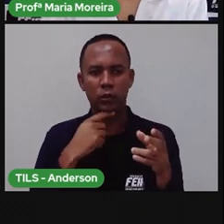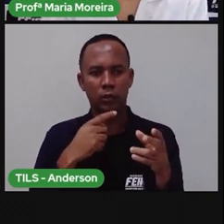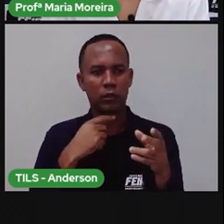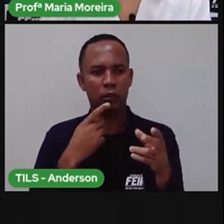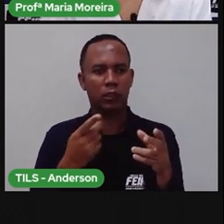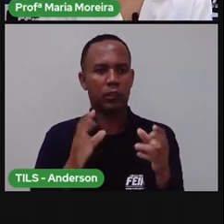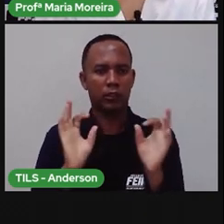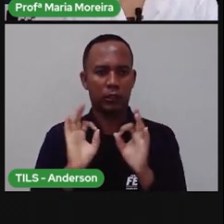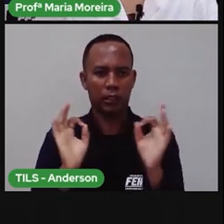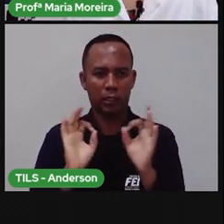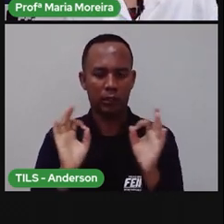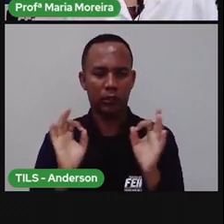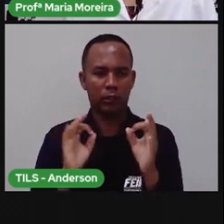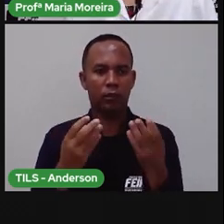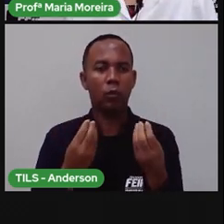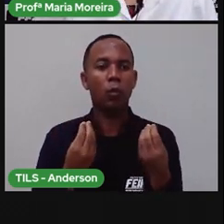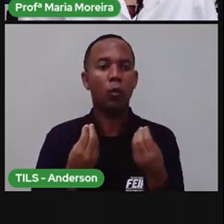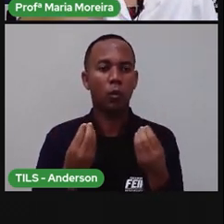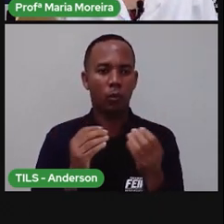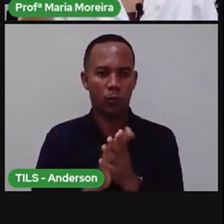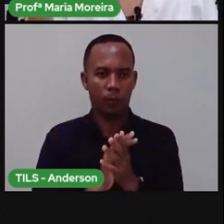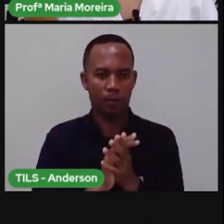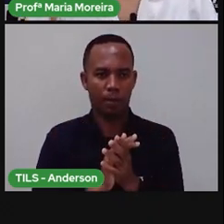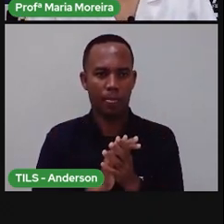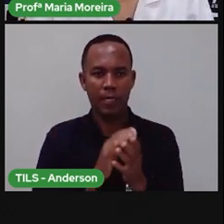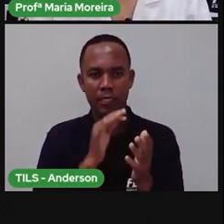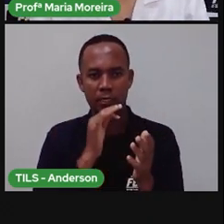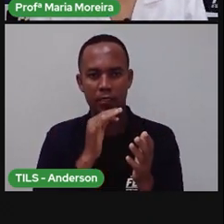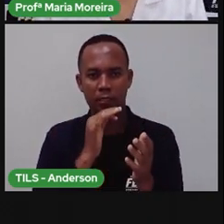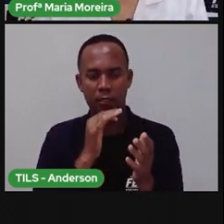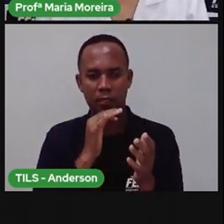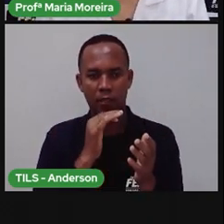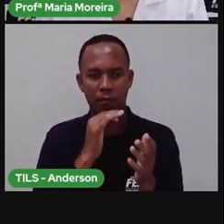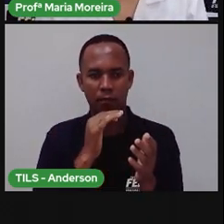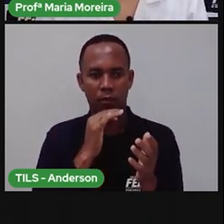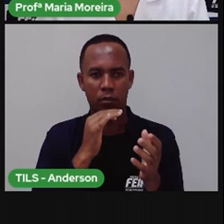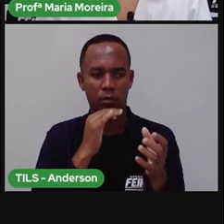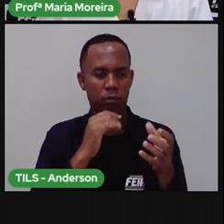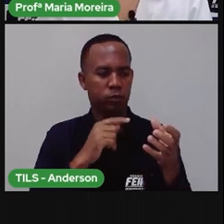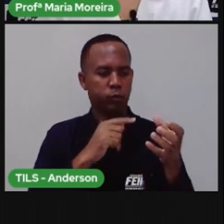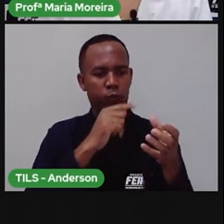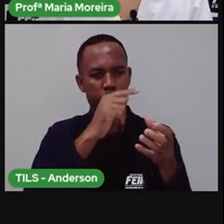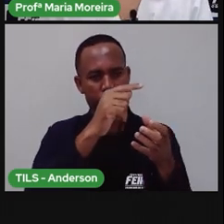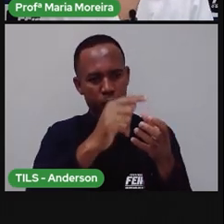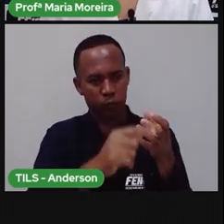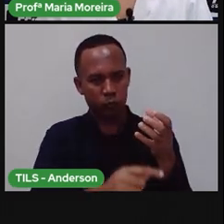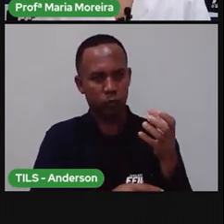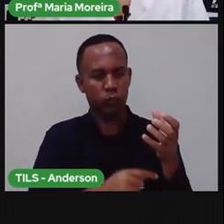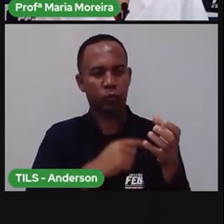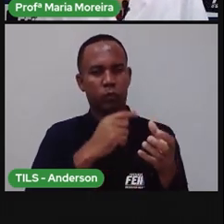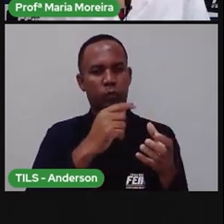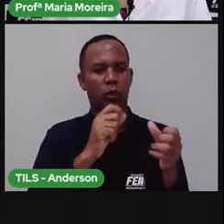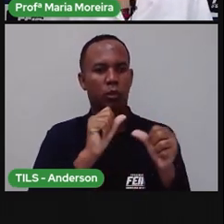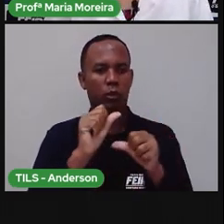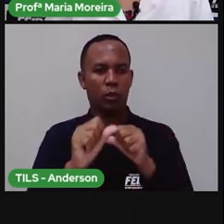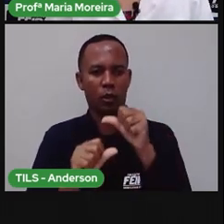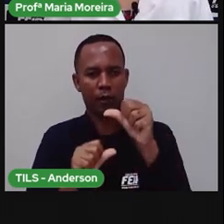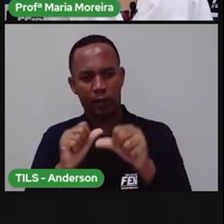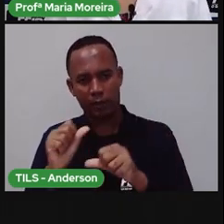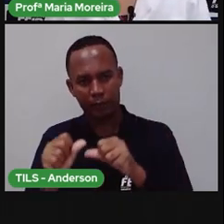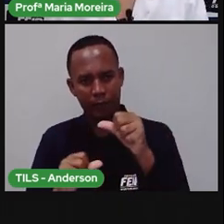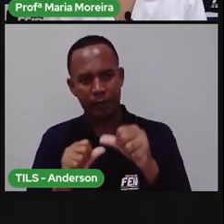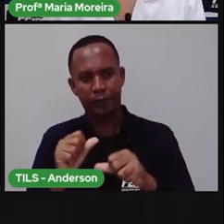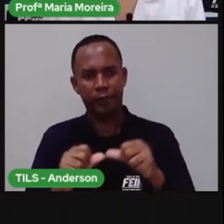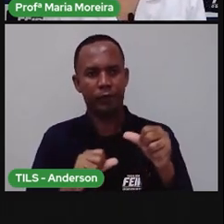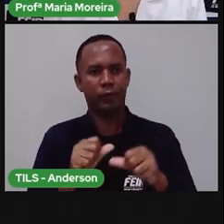iluminar. Bom, e aí ele acaba, né, esse movimento de rotação, provocando alternâncias nos períodos, né,